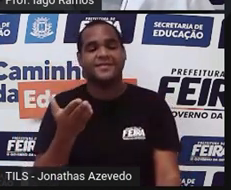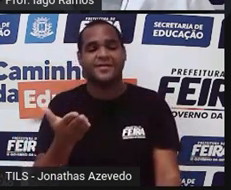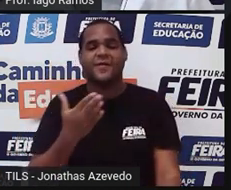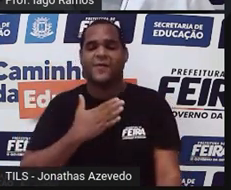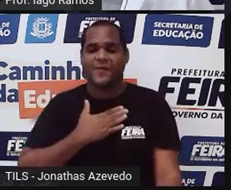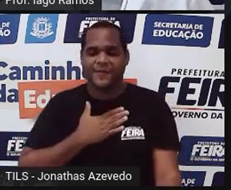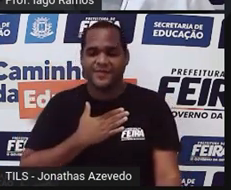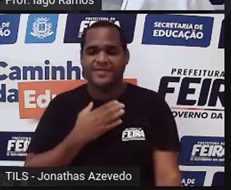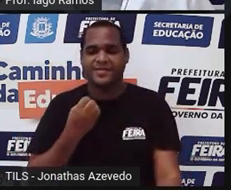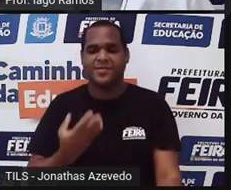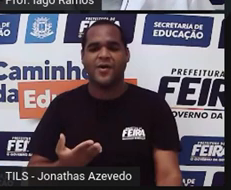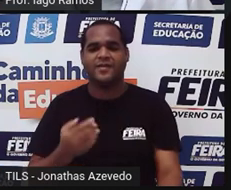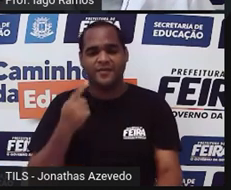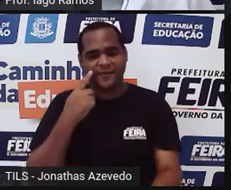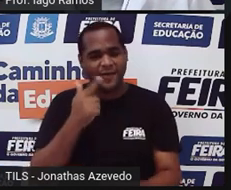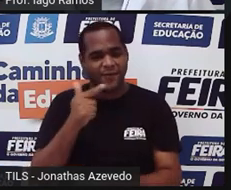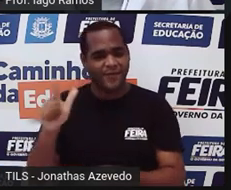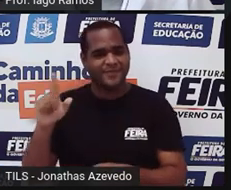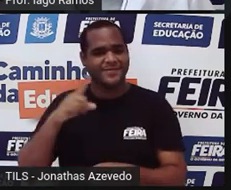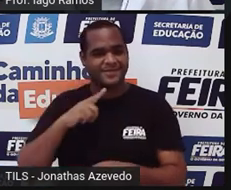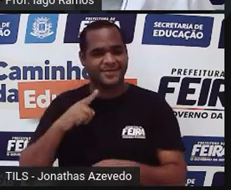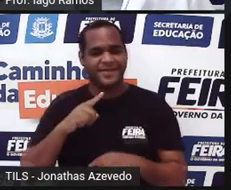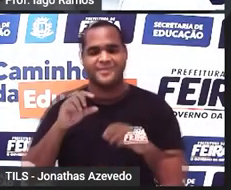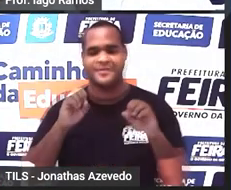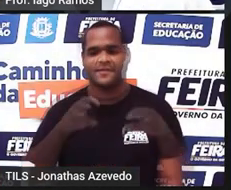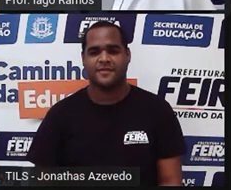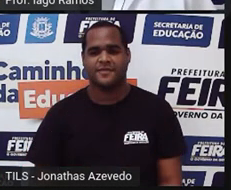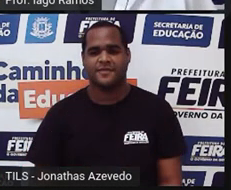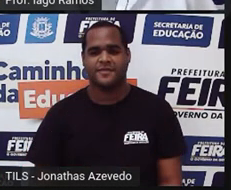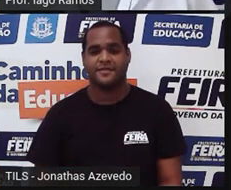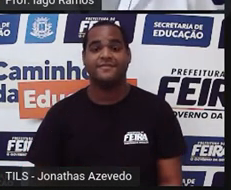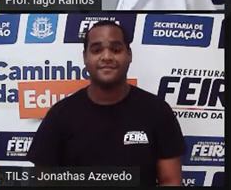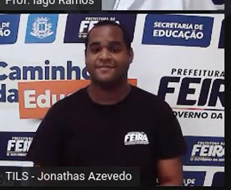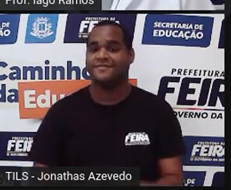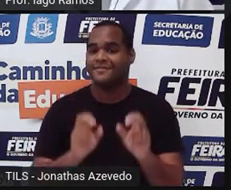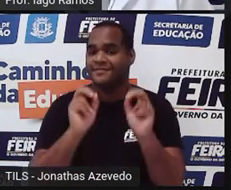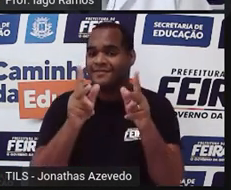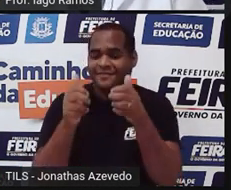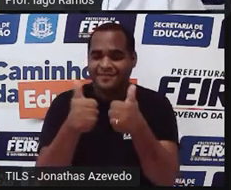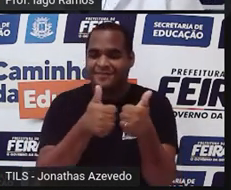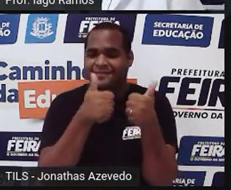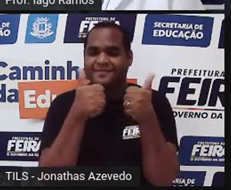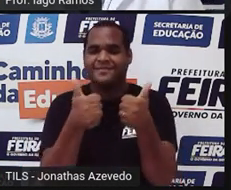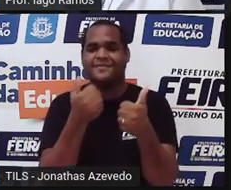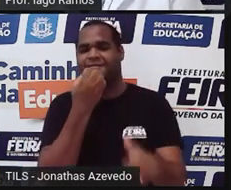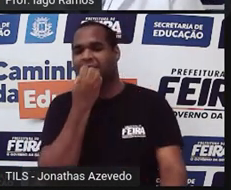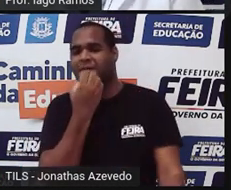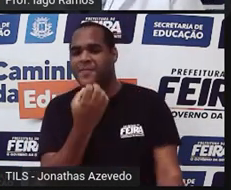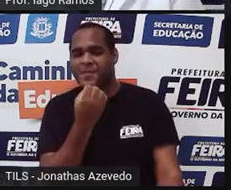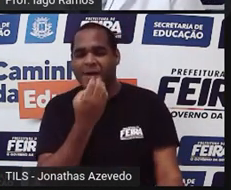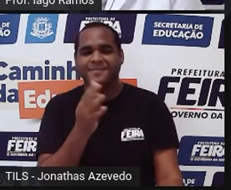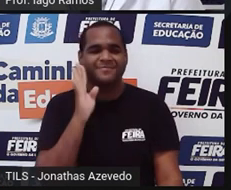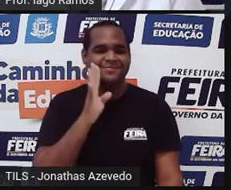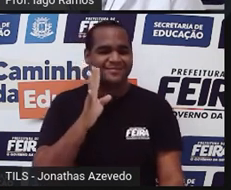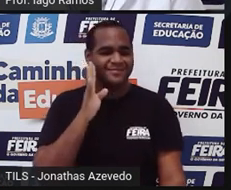vídeo e te vejo na próxima aula. Até mais! Prontinho! Olha só que bacana, hein?